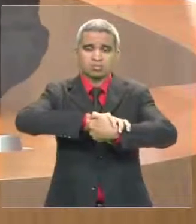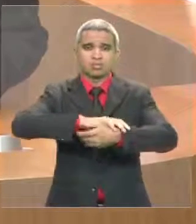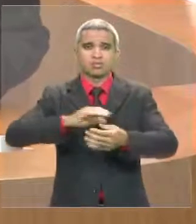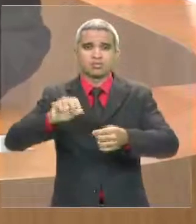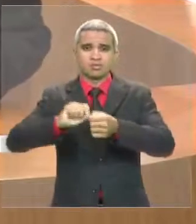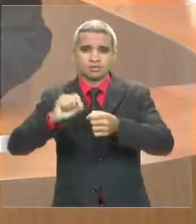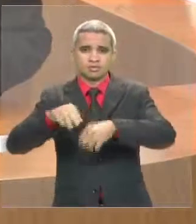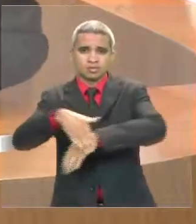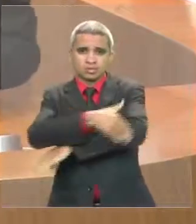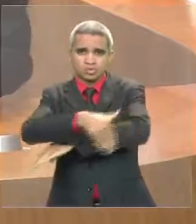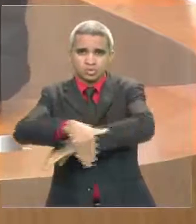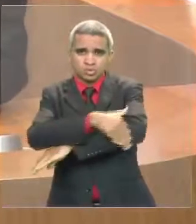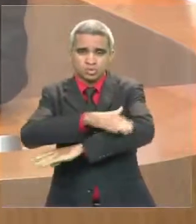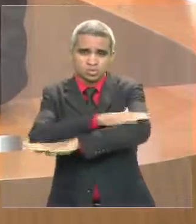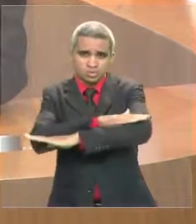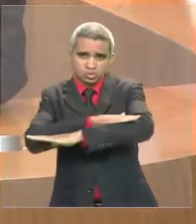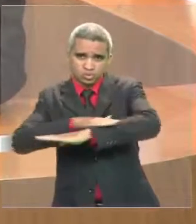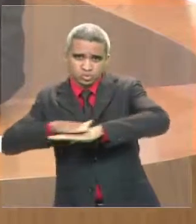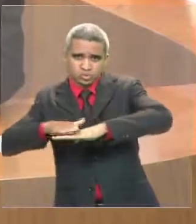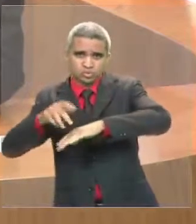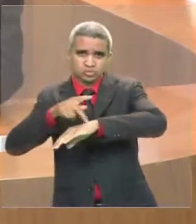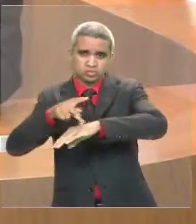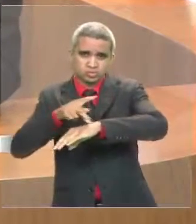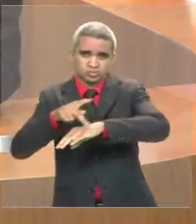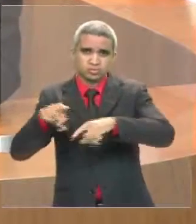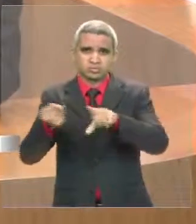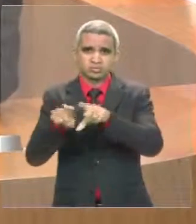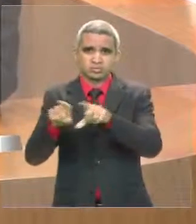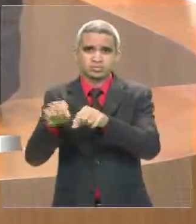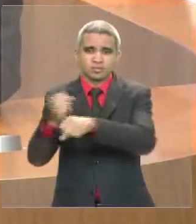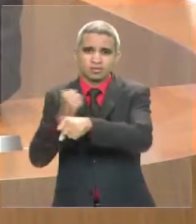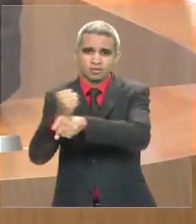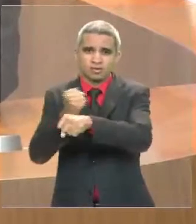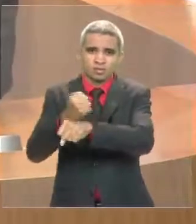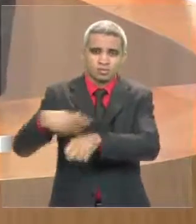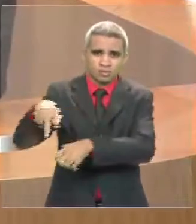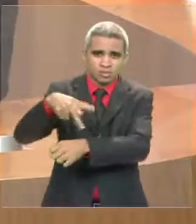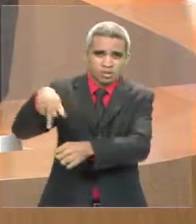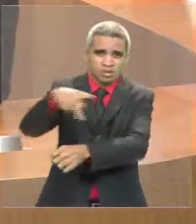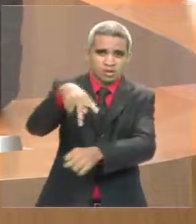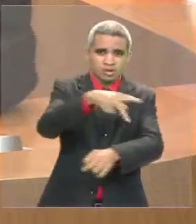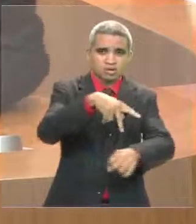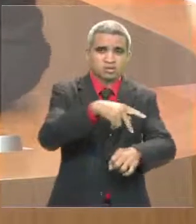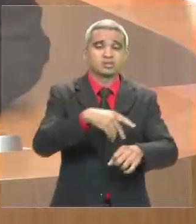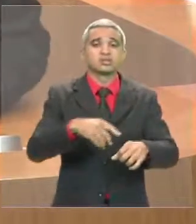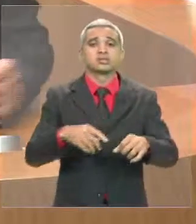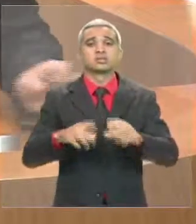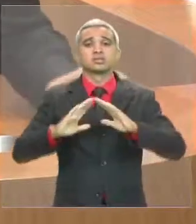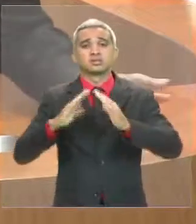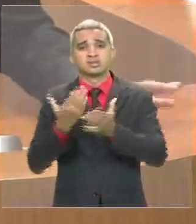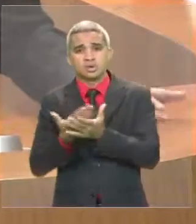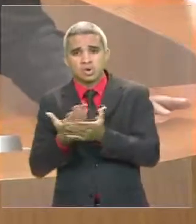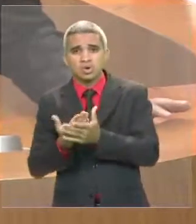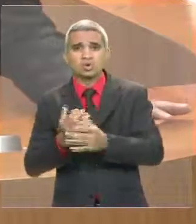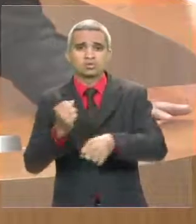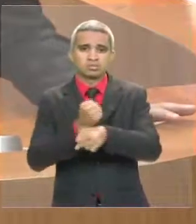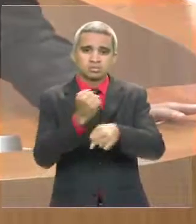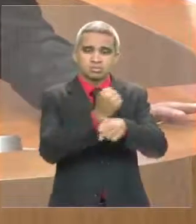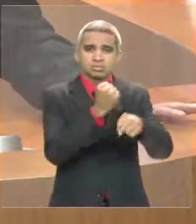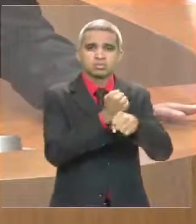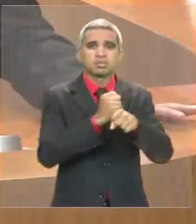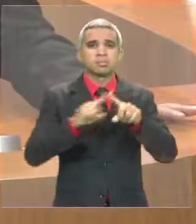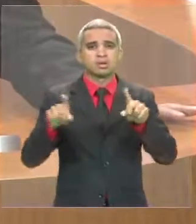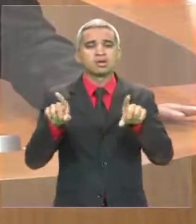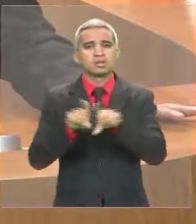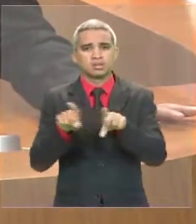construir e reformar praças, assim como escolas, Edvaldo Holanda Júnior deveria aparecer e oferecer o